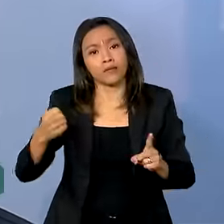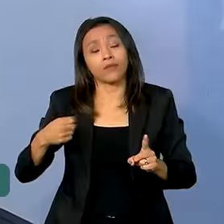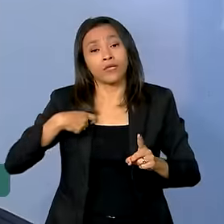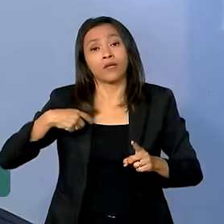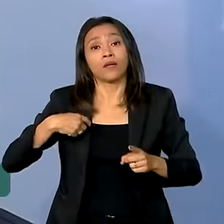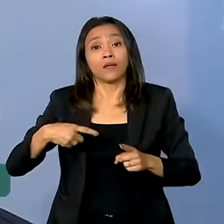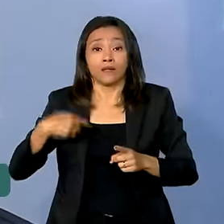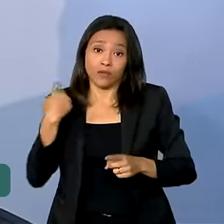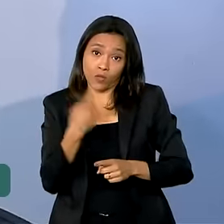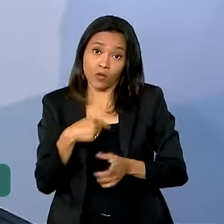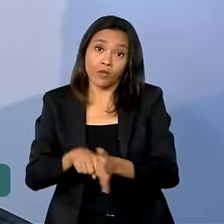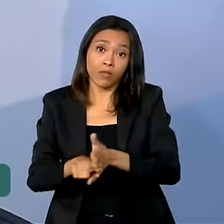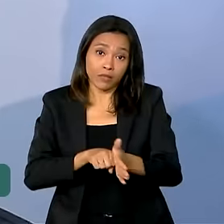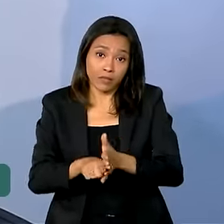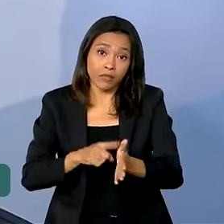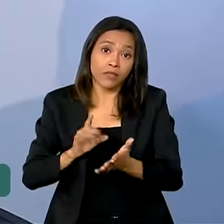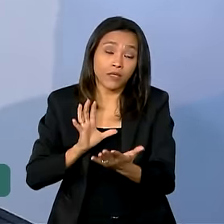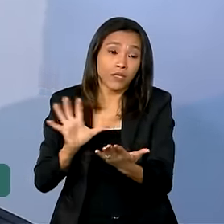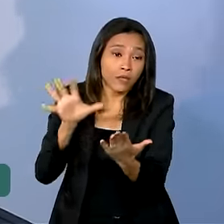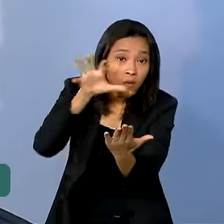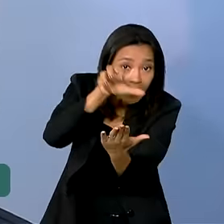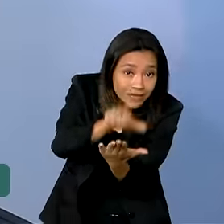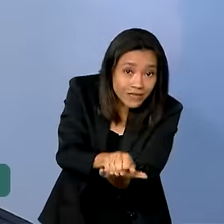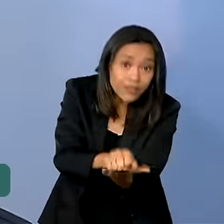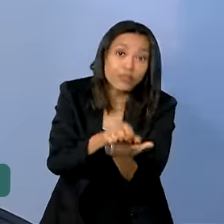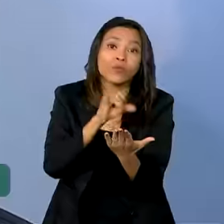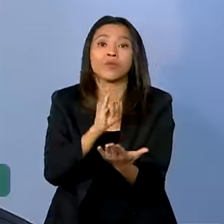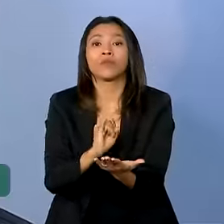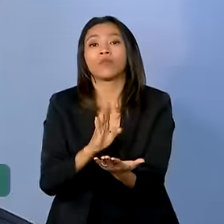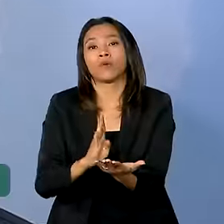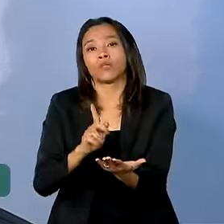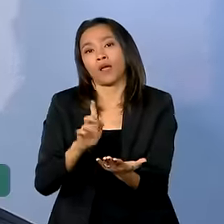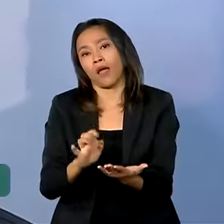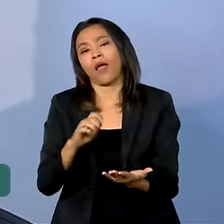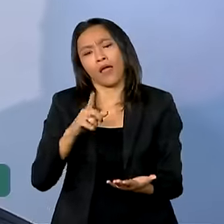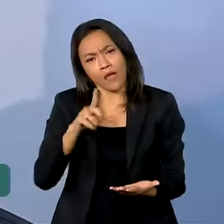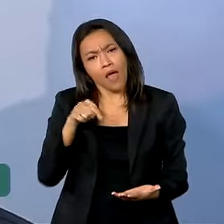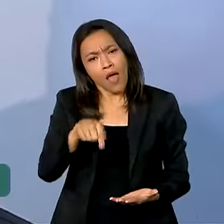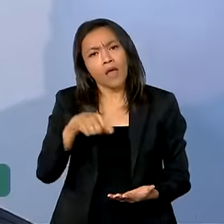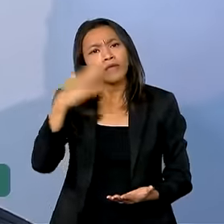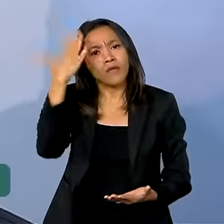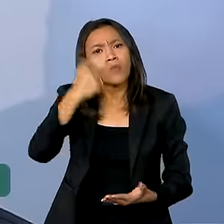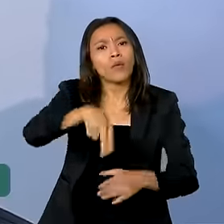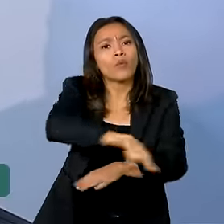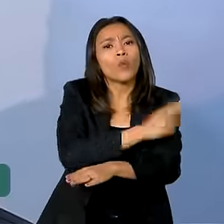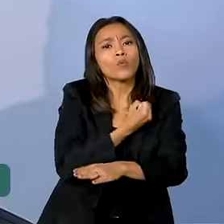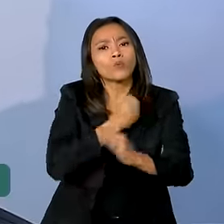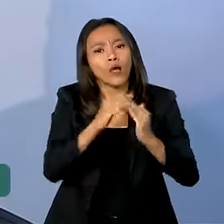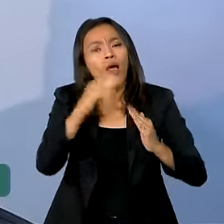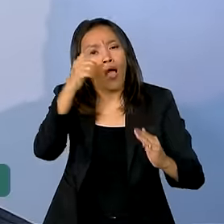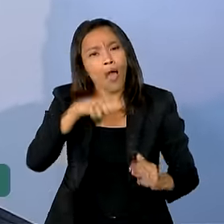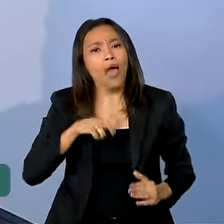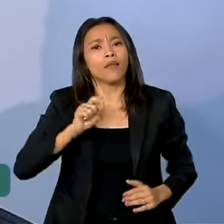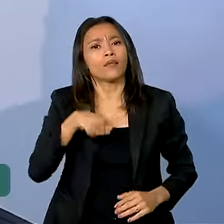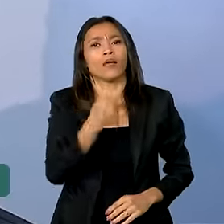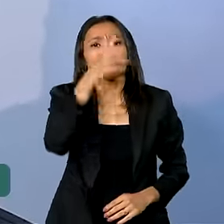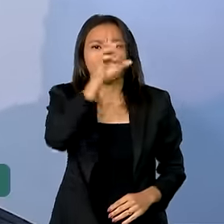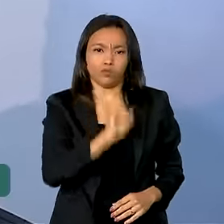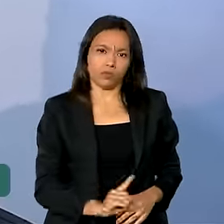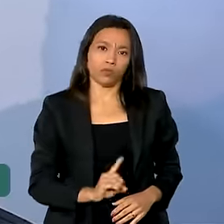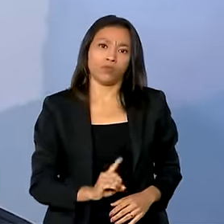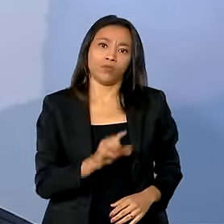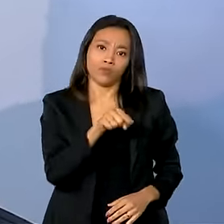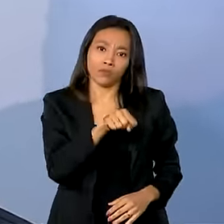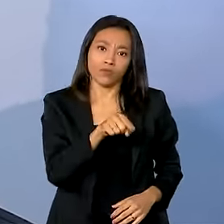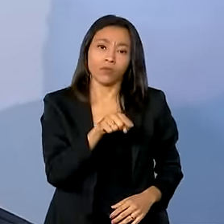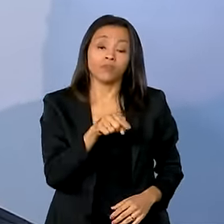e na cobertura do censo. A cidadania postal envolve também o direito, o direito de participar das pesquisas e dos censos